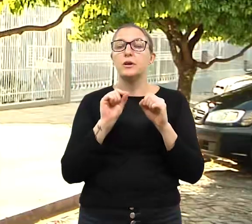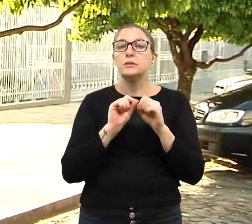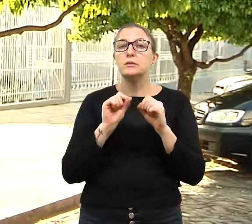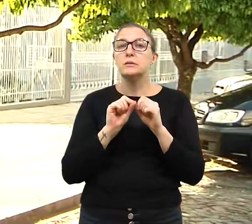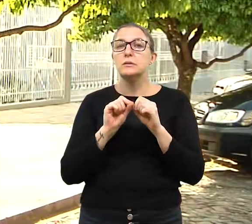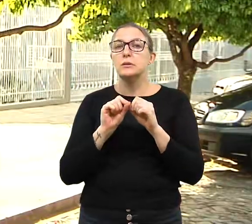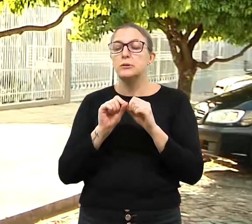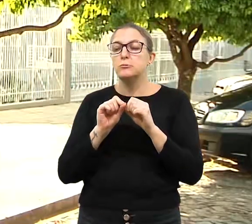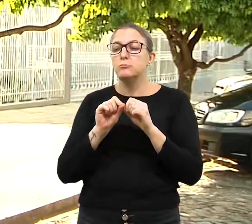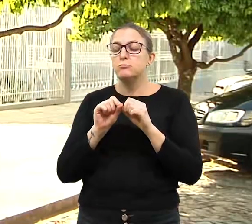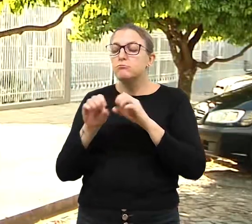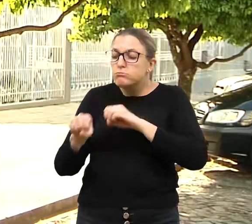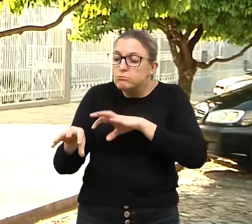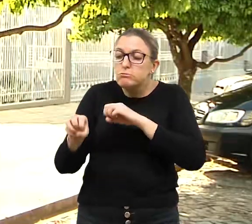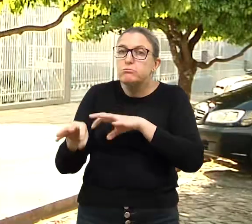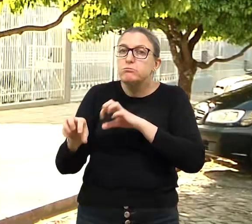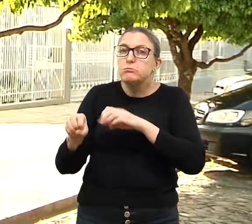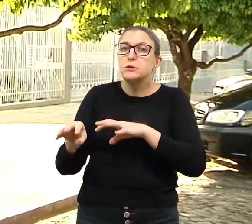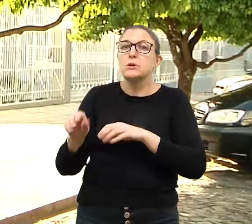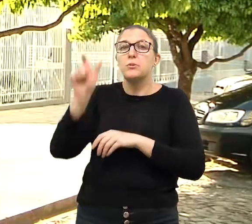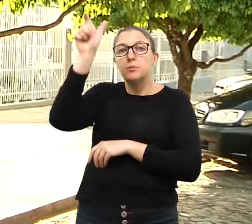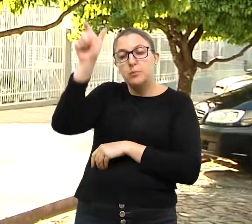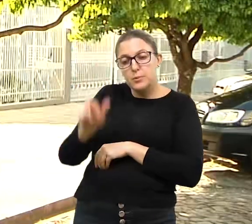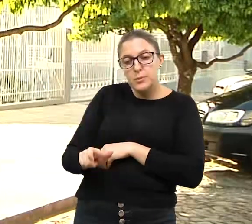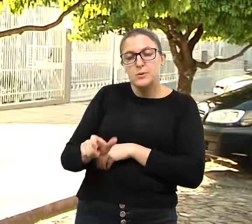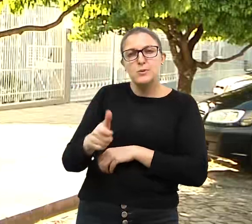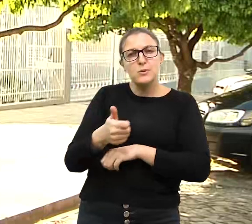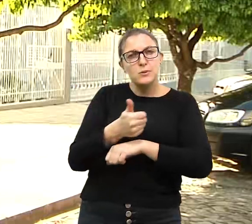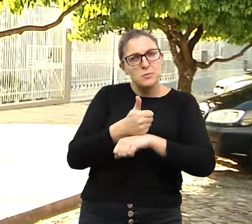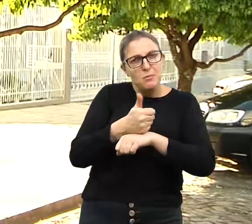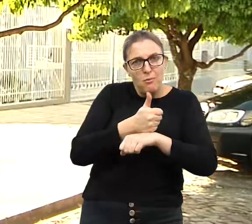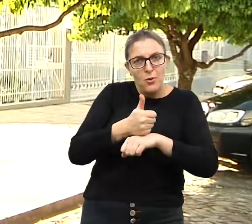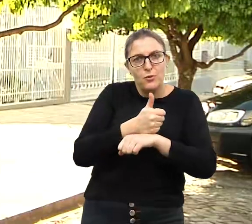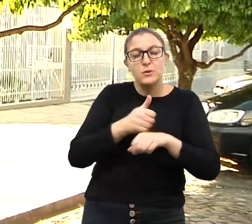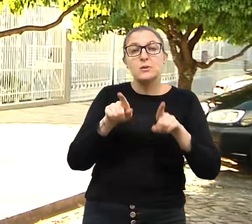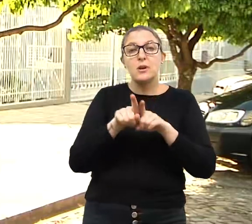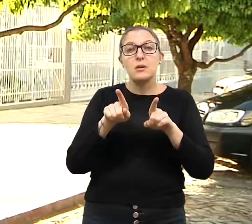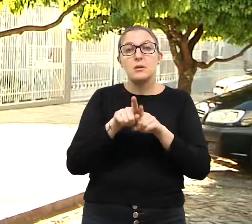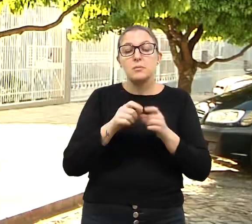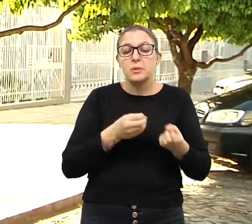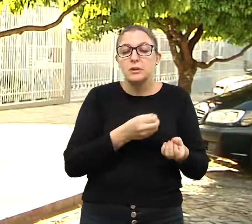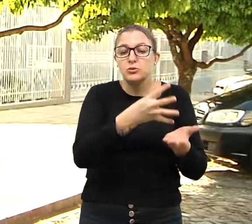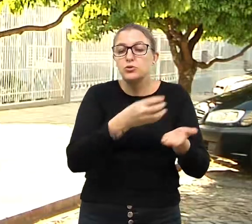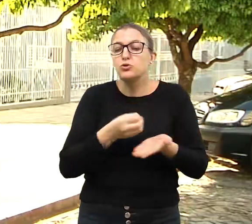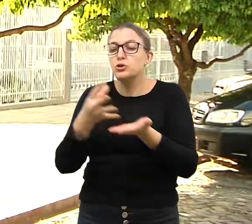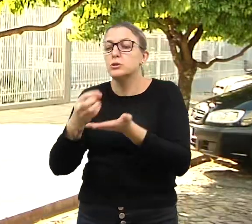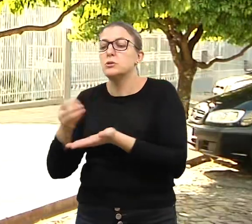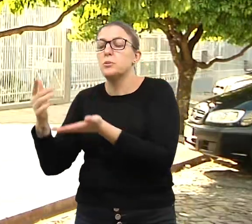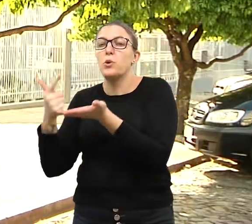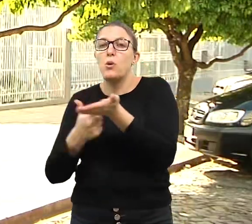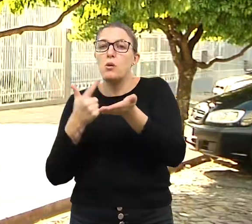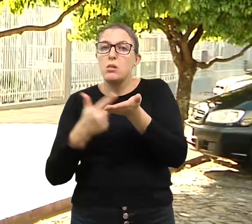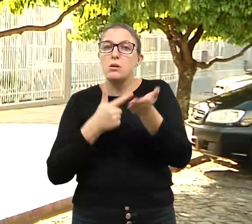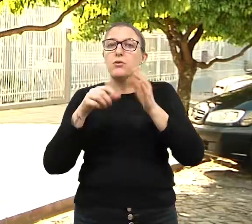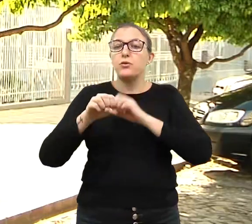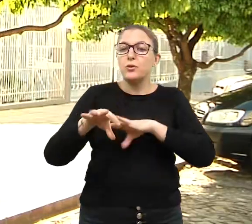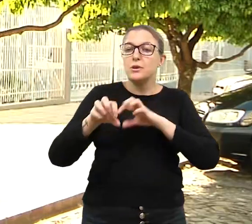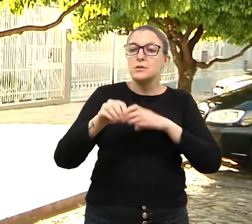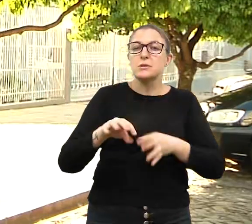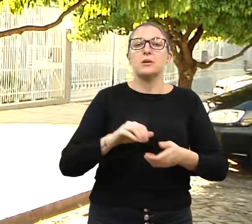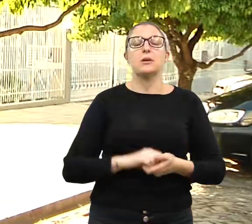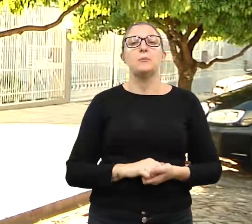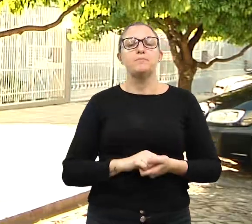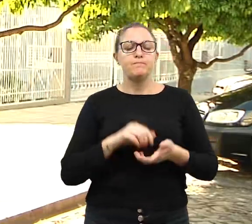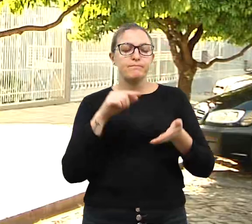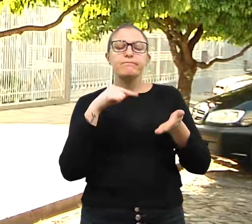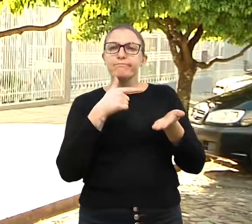capacitação de jardineiros e também a distribuição da Cartilha Municipal de Arborização Urbana. No manual, você